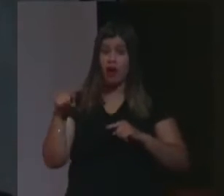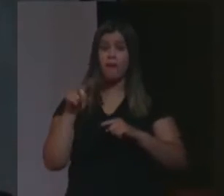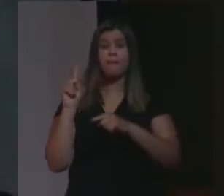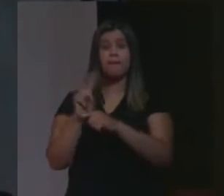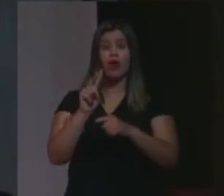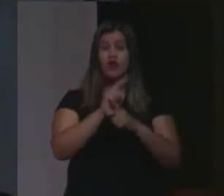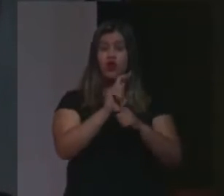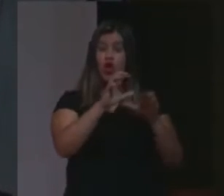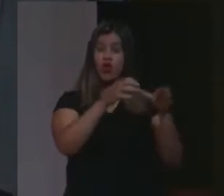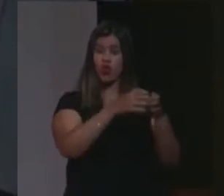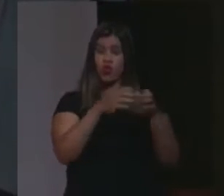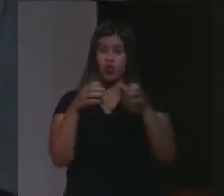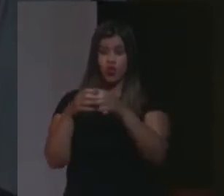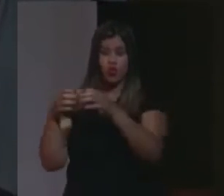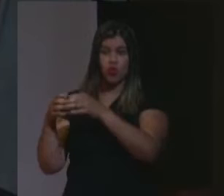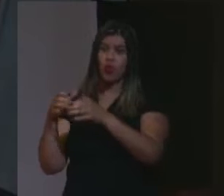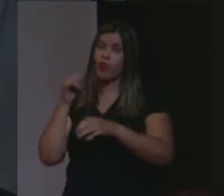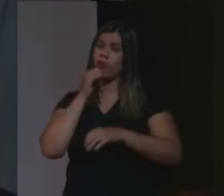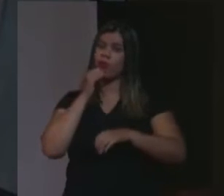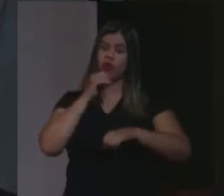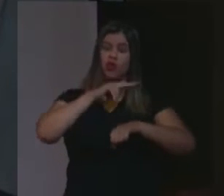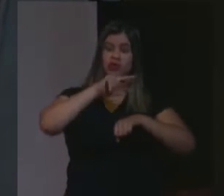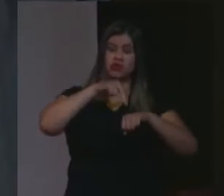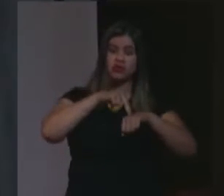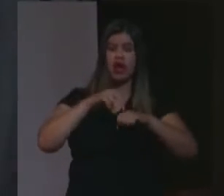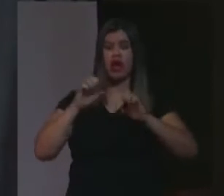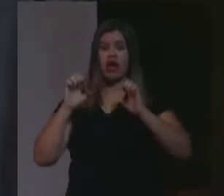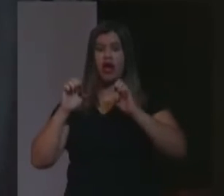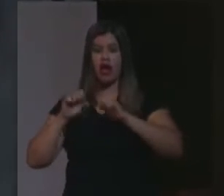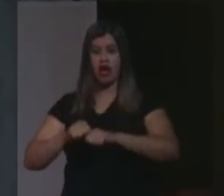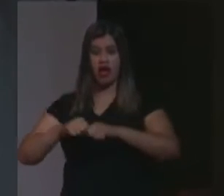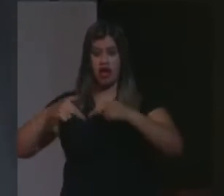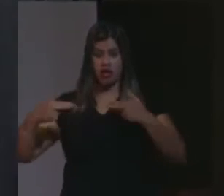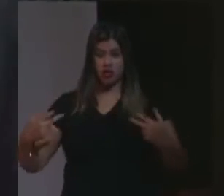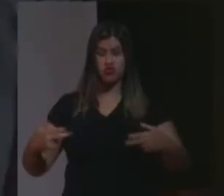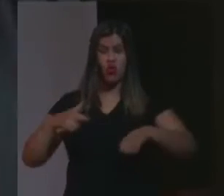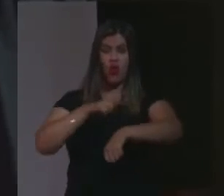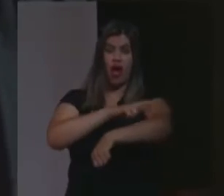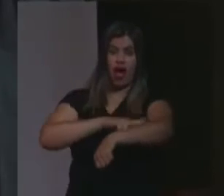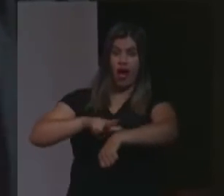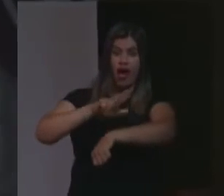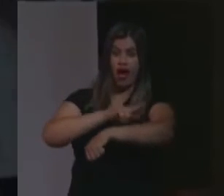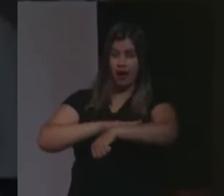categorias, por exemplo, grupos nacionais, grupos étnicos, raciais.